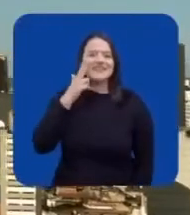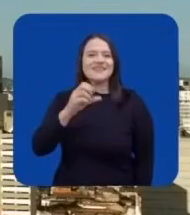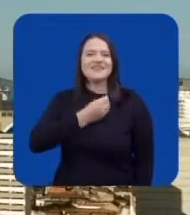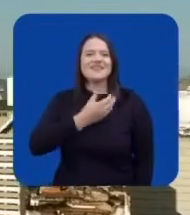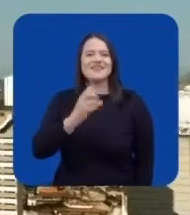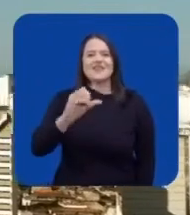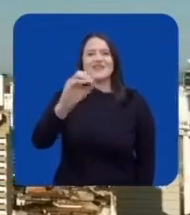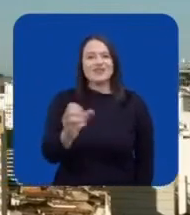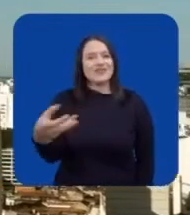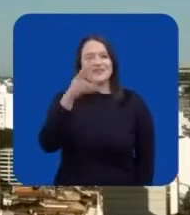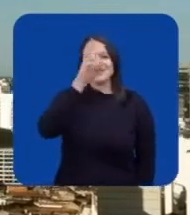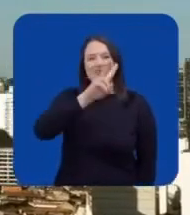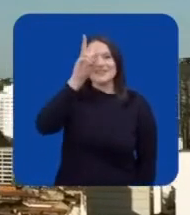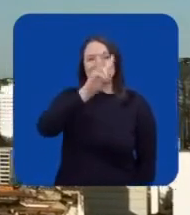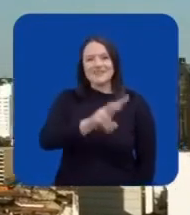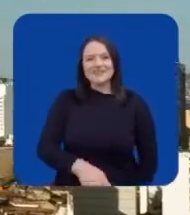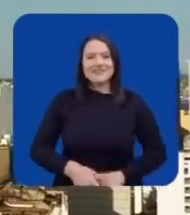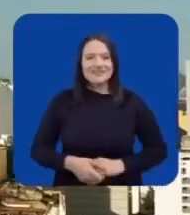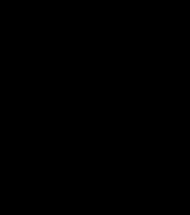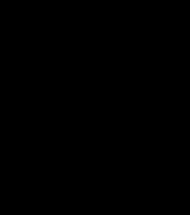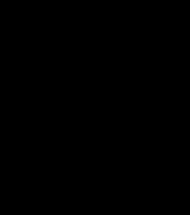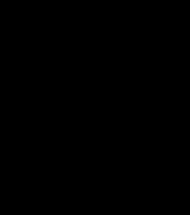Clarissa 90. Uma nova história. história.